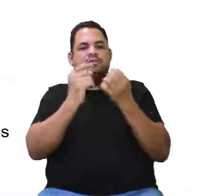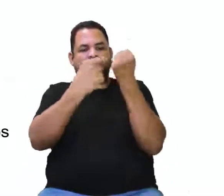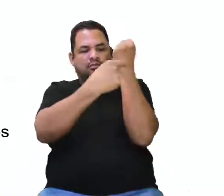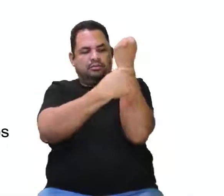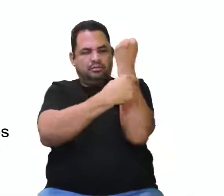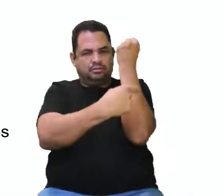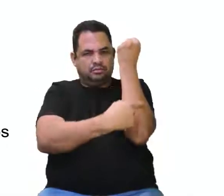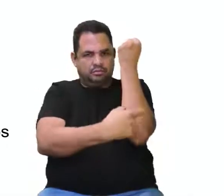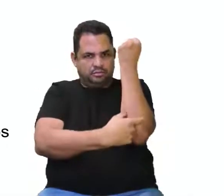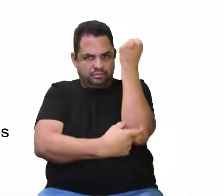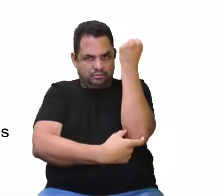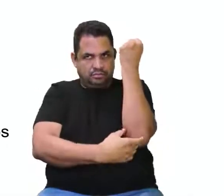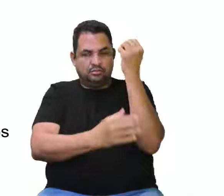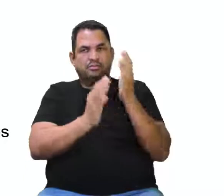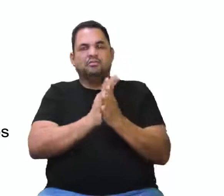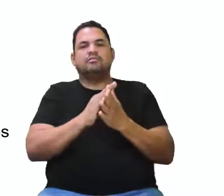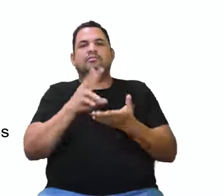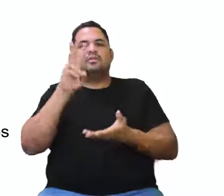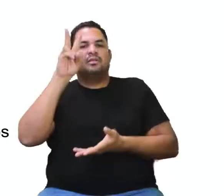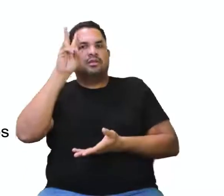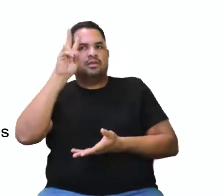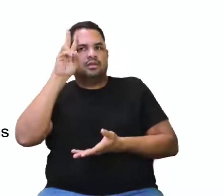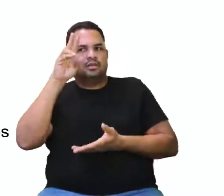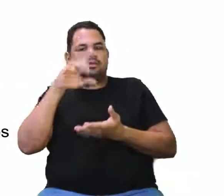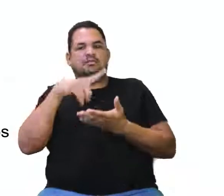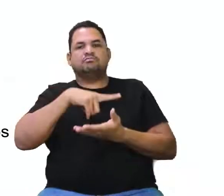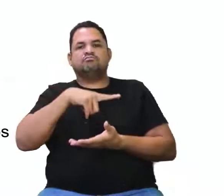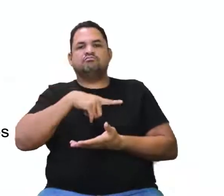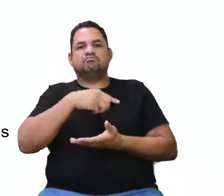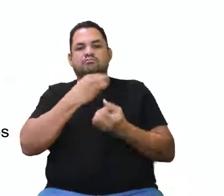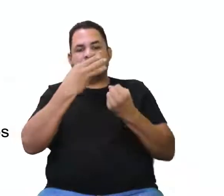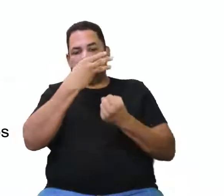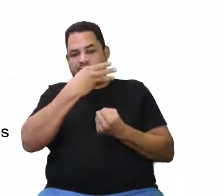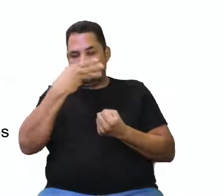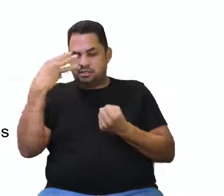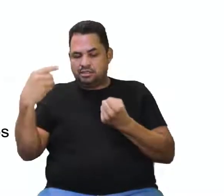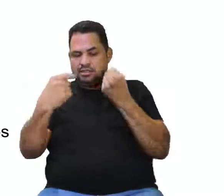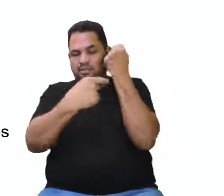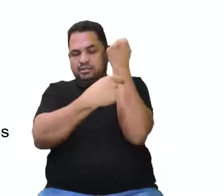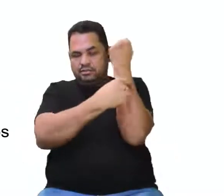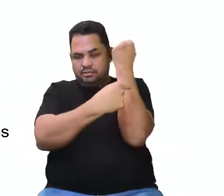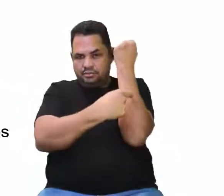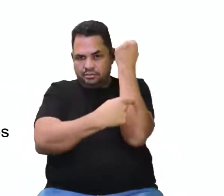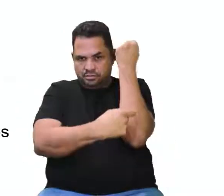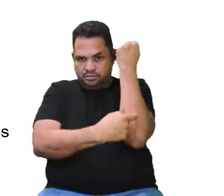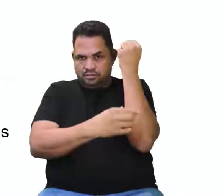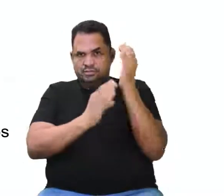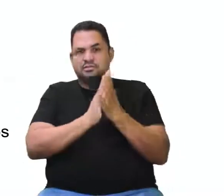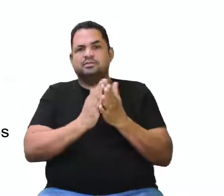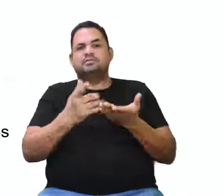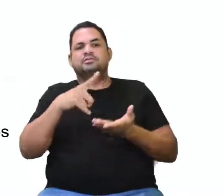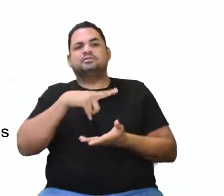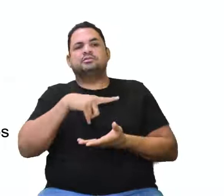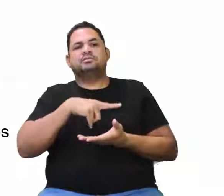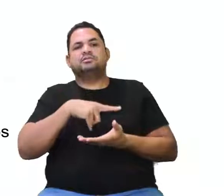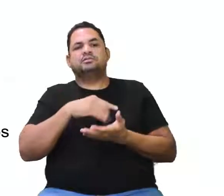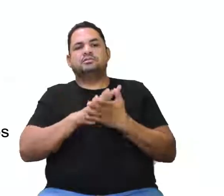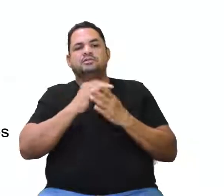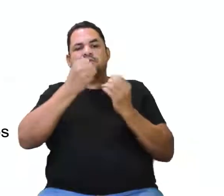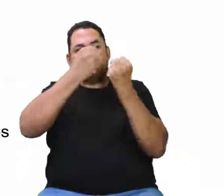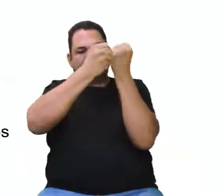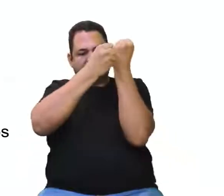coluna vertebral, lembramos aí que nós temos 33 vértebras, que essas vértebras são